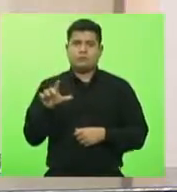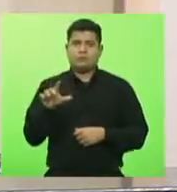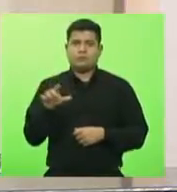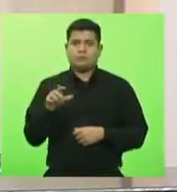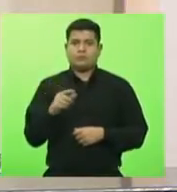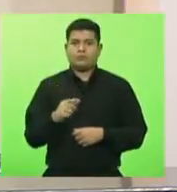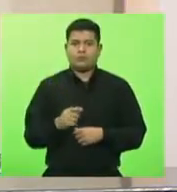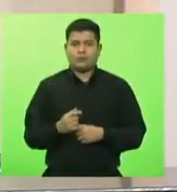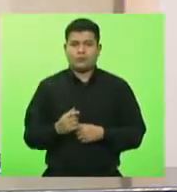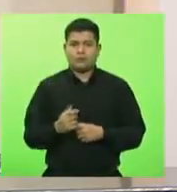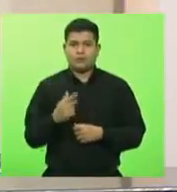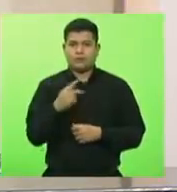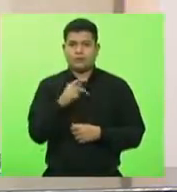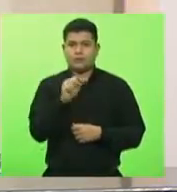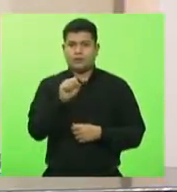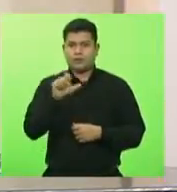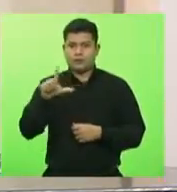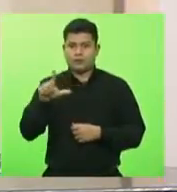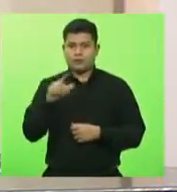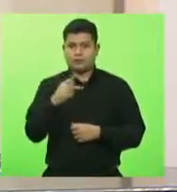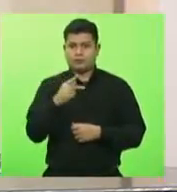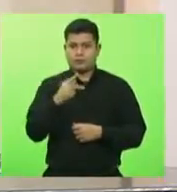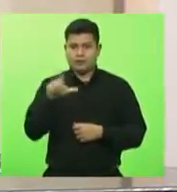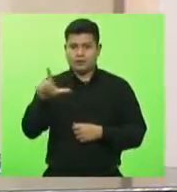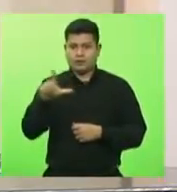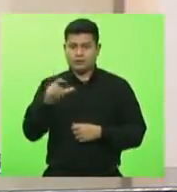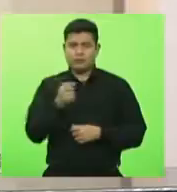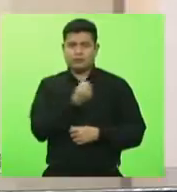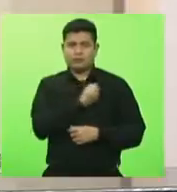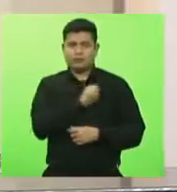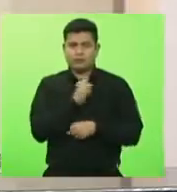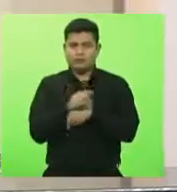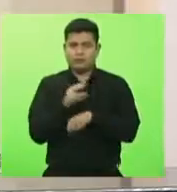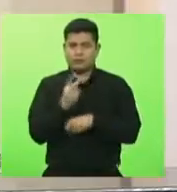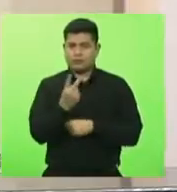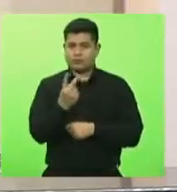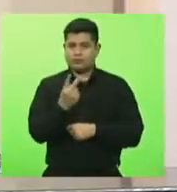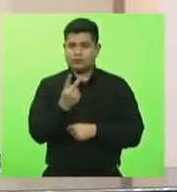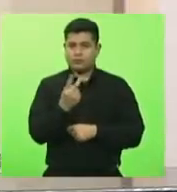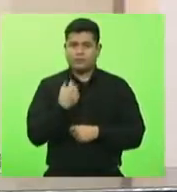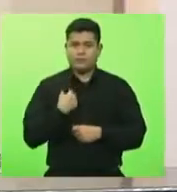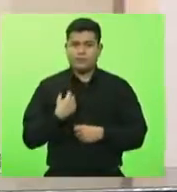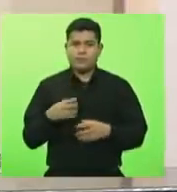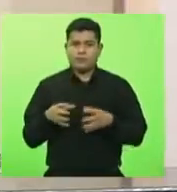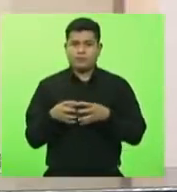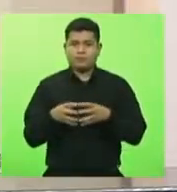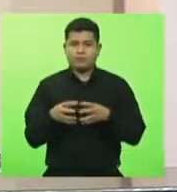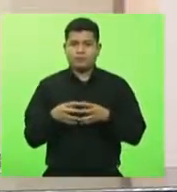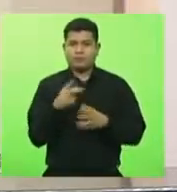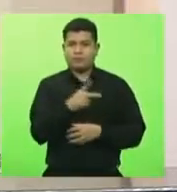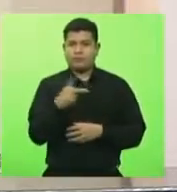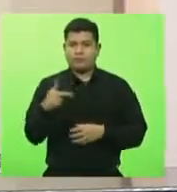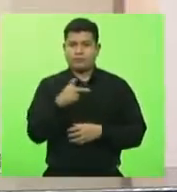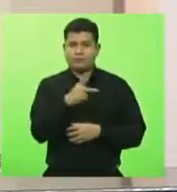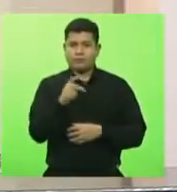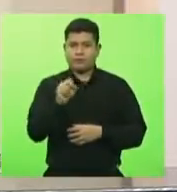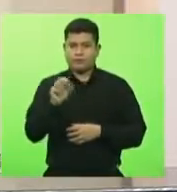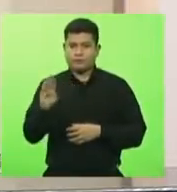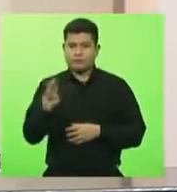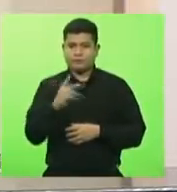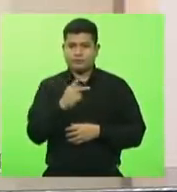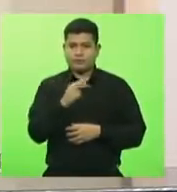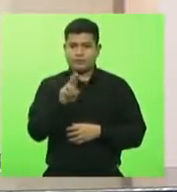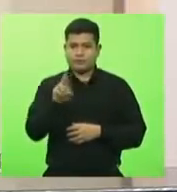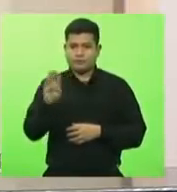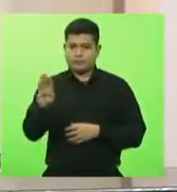PR e PSL, número de vagas 2, bloco parlamentar, PP, PSB, PRB